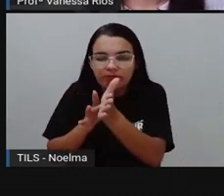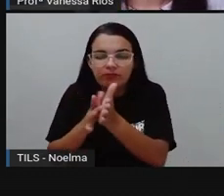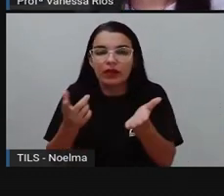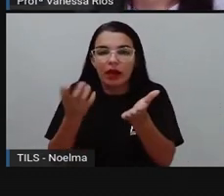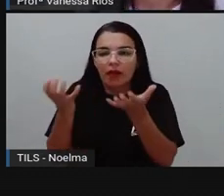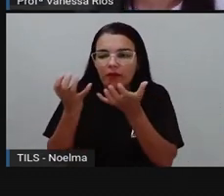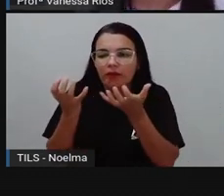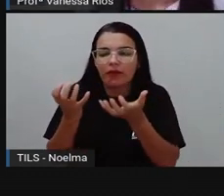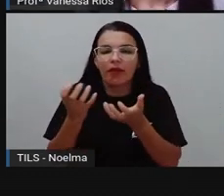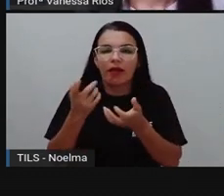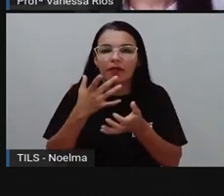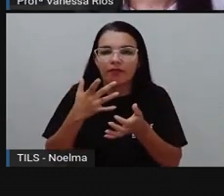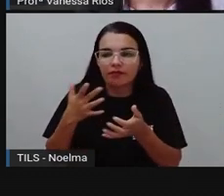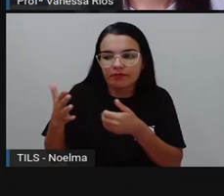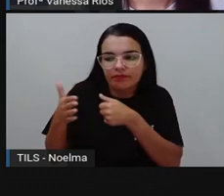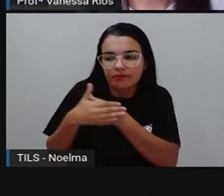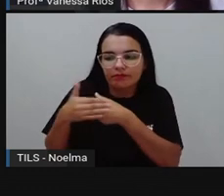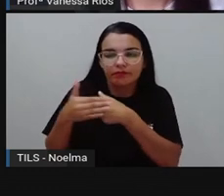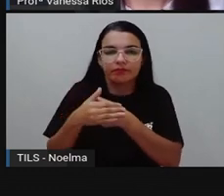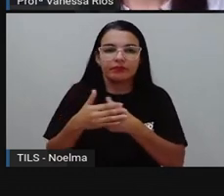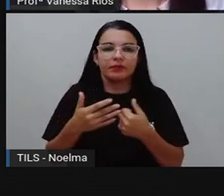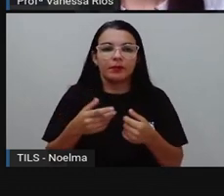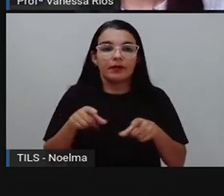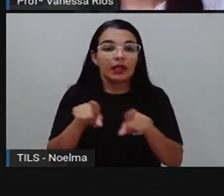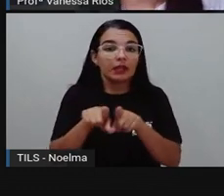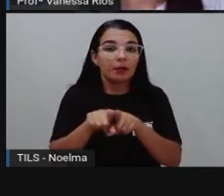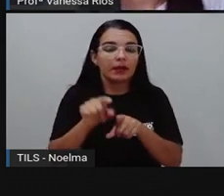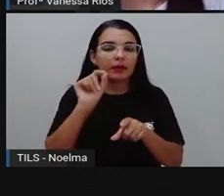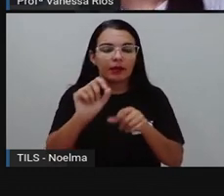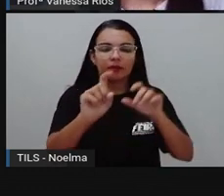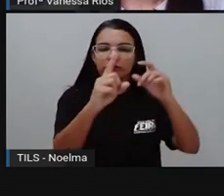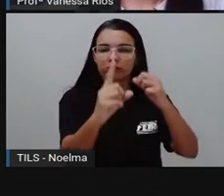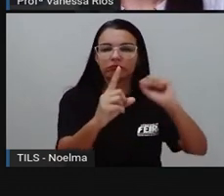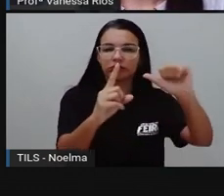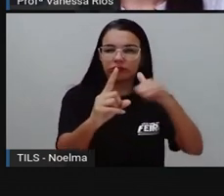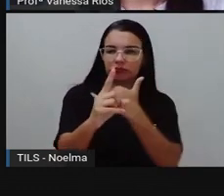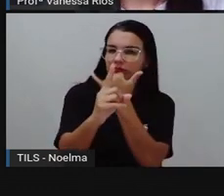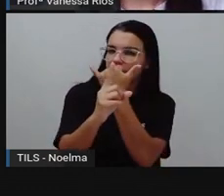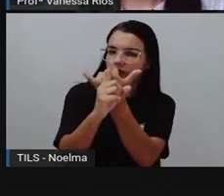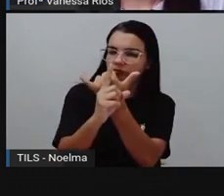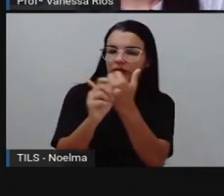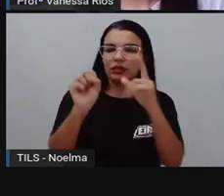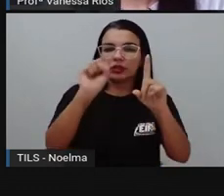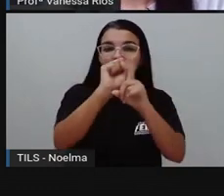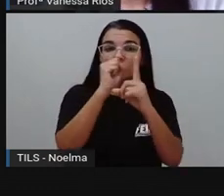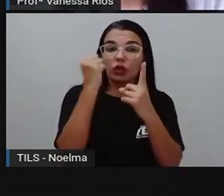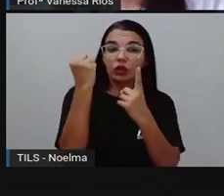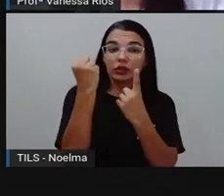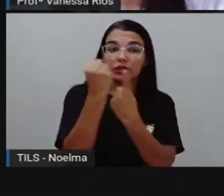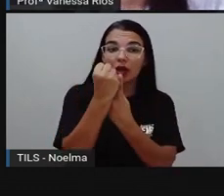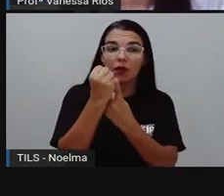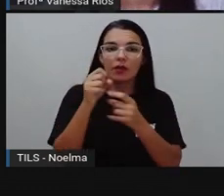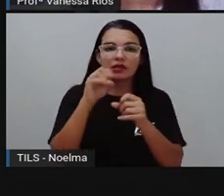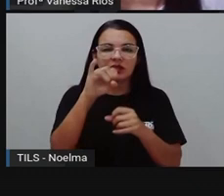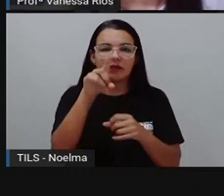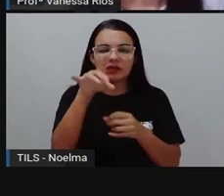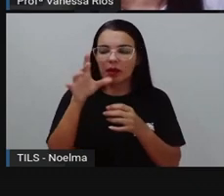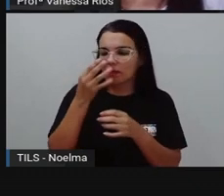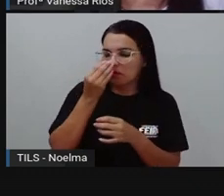Social, quando está ligado a ignorar, isolar e excluir.